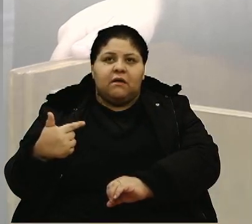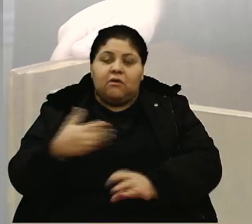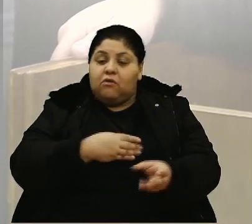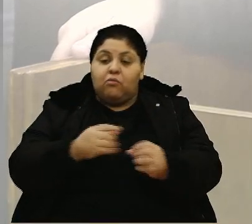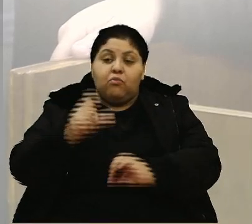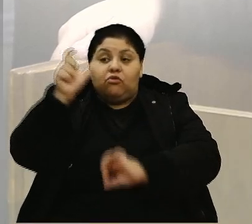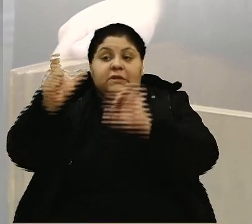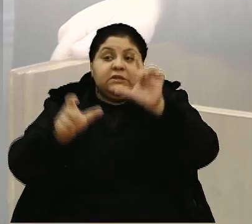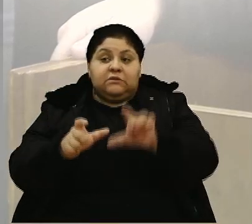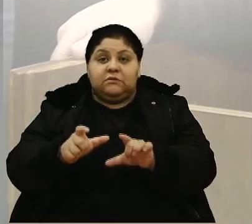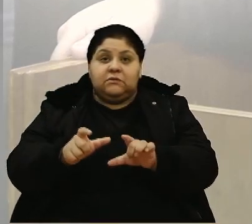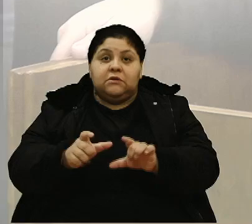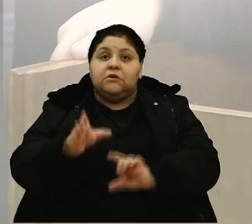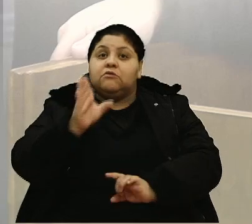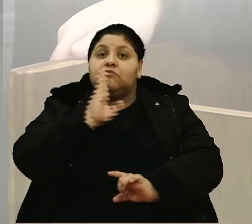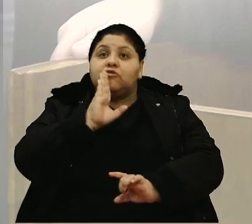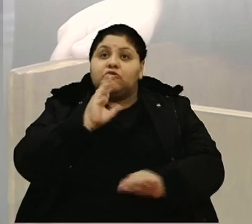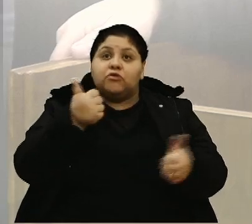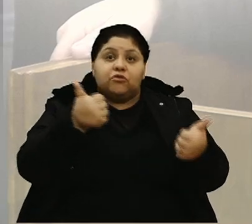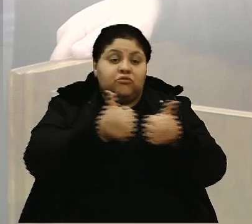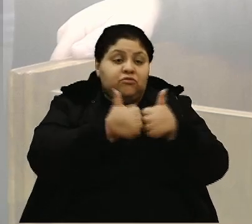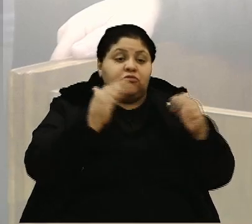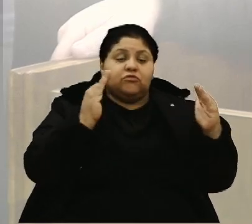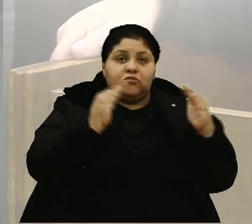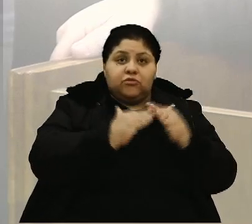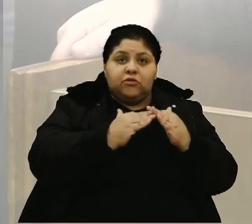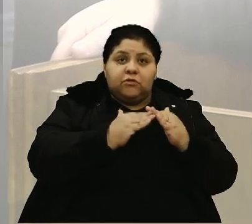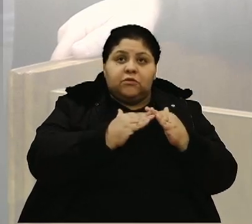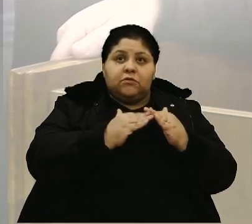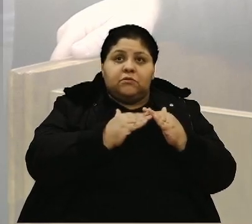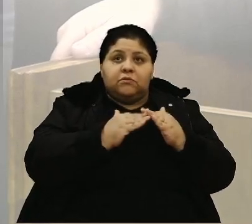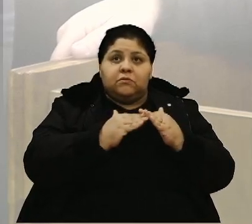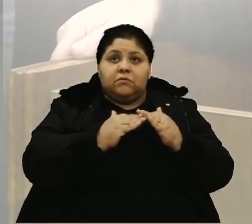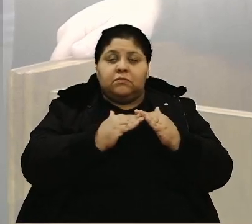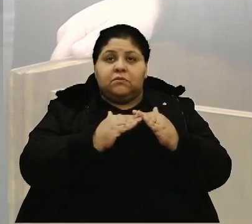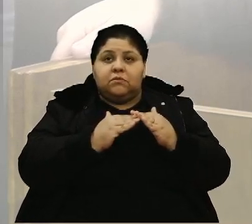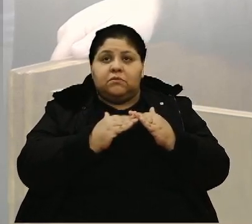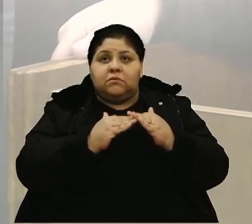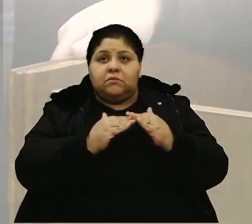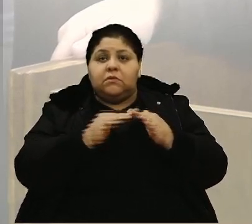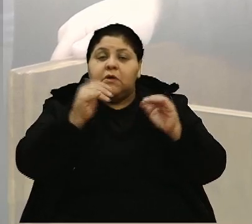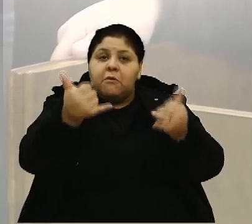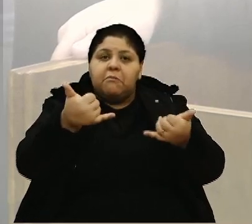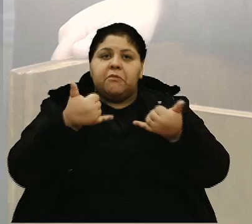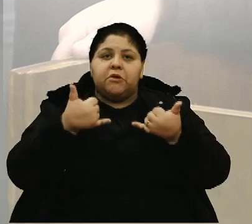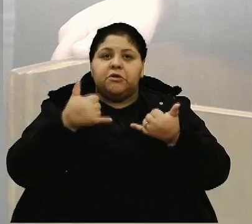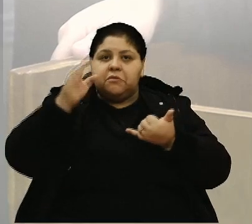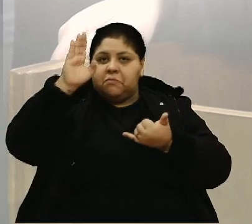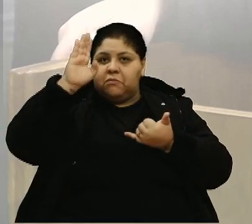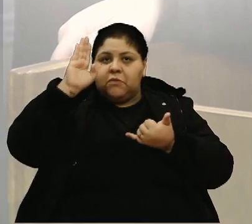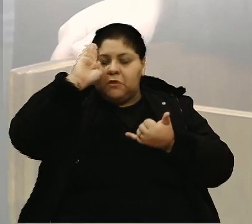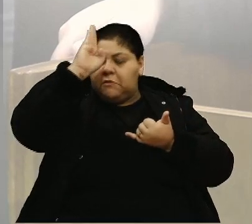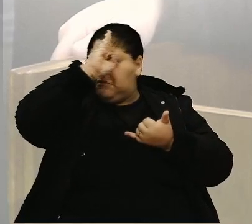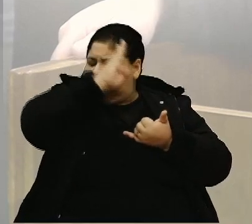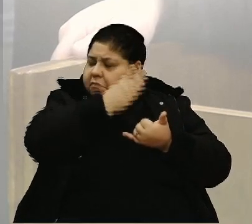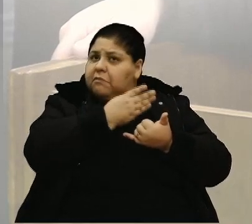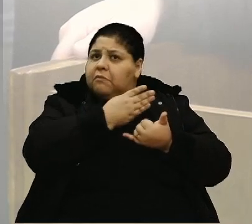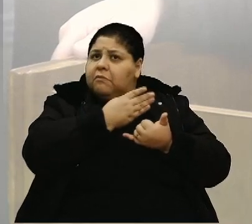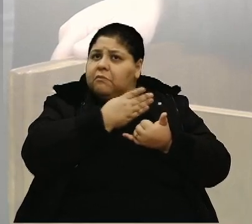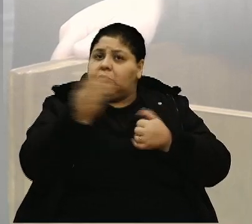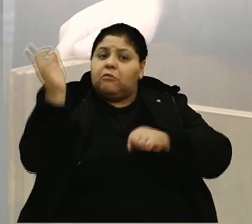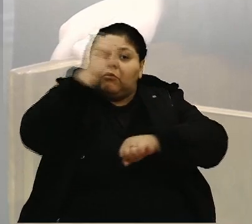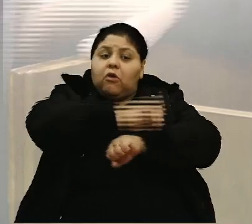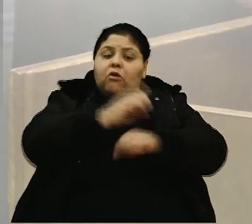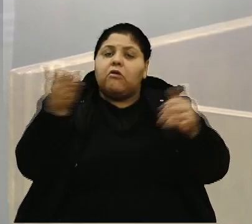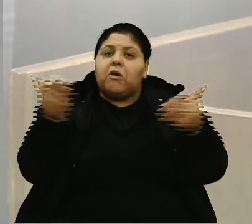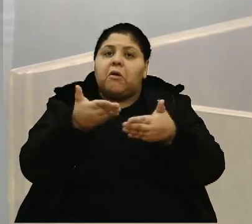pessoas ali me conhecem, que é do lado praticamente da minha casa, e elas vieram, atravessaram a rua e vieram. O vereador Bressan, estava esta data. E